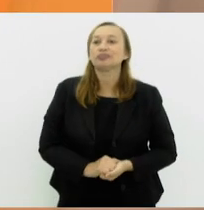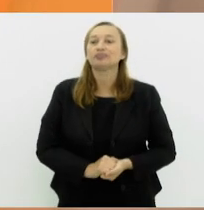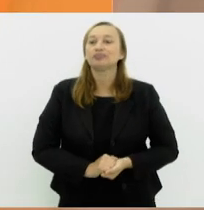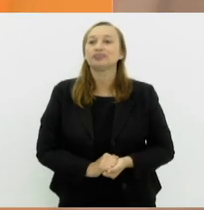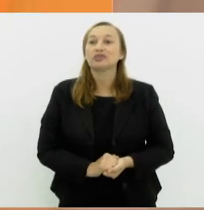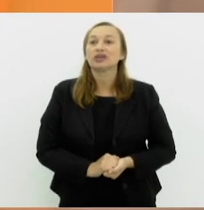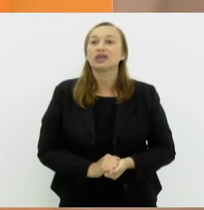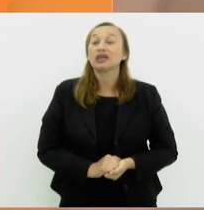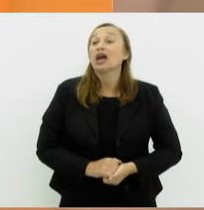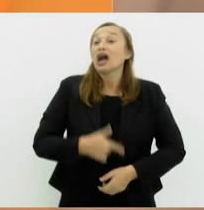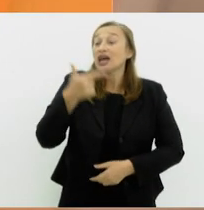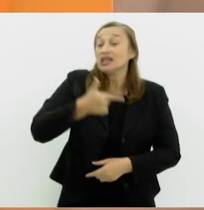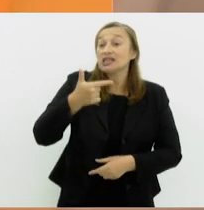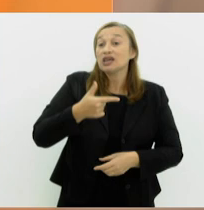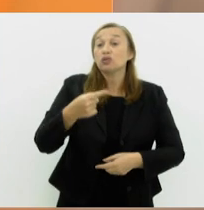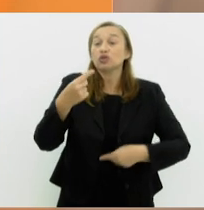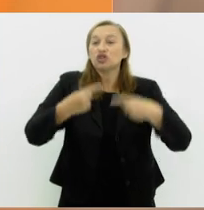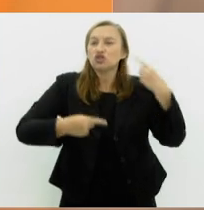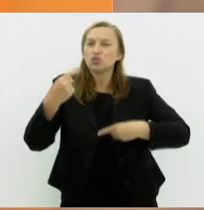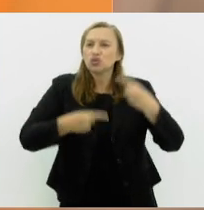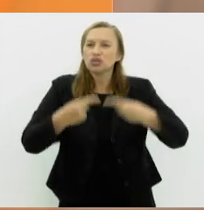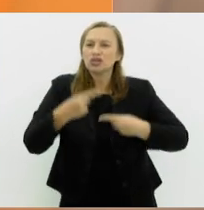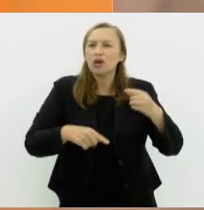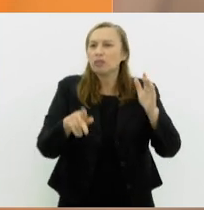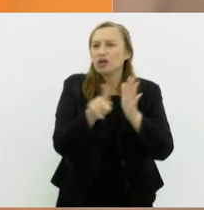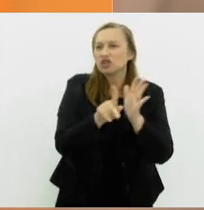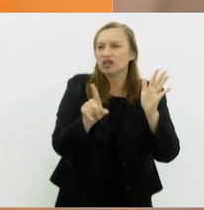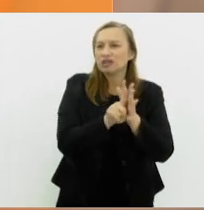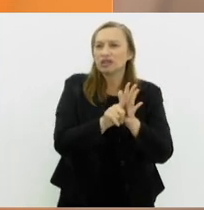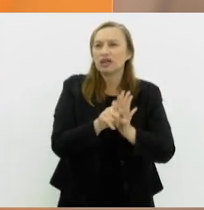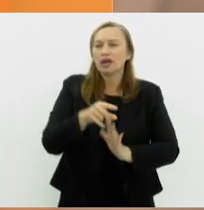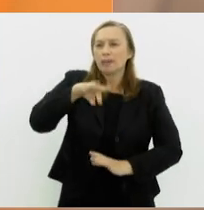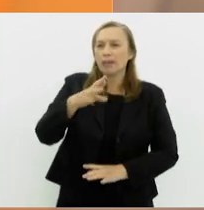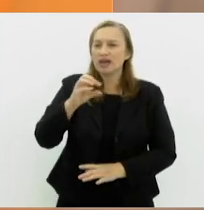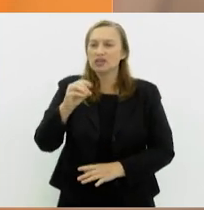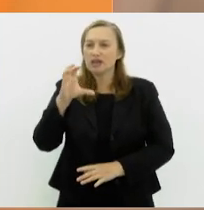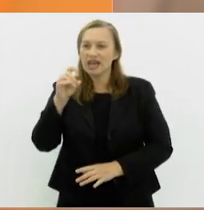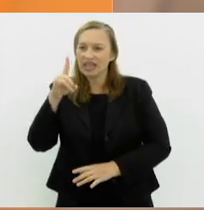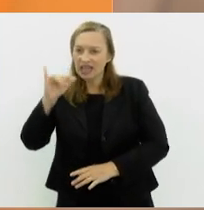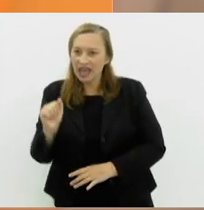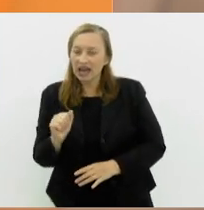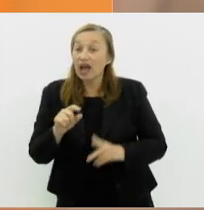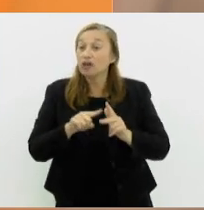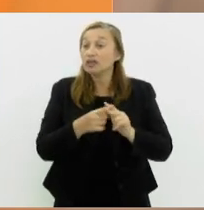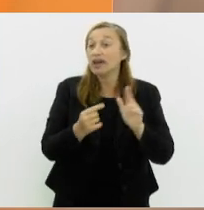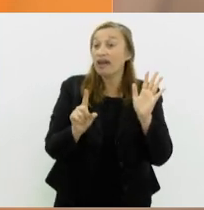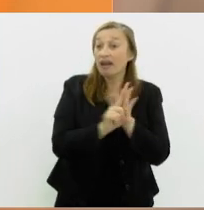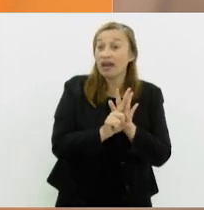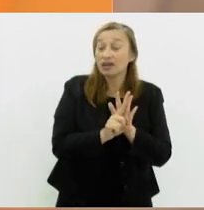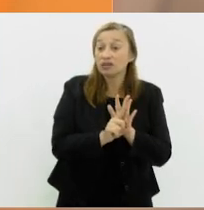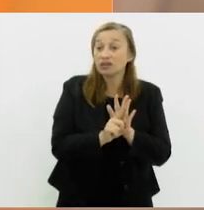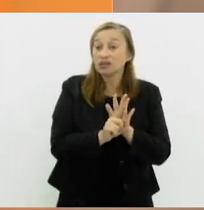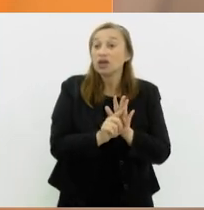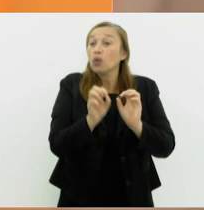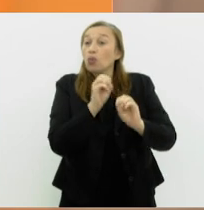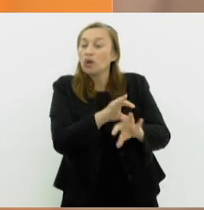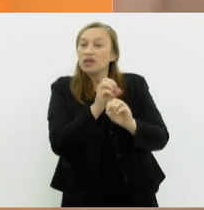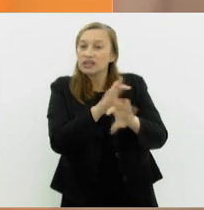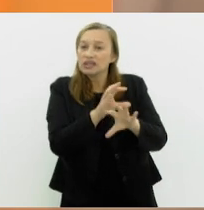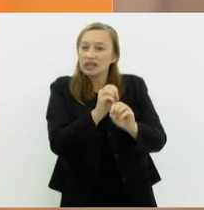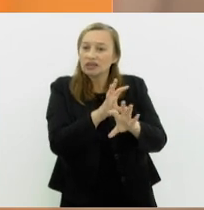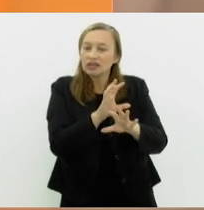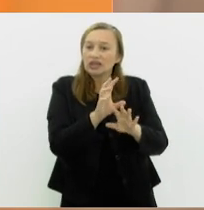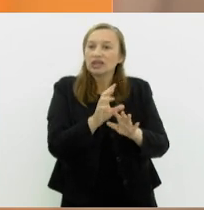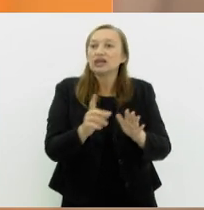Em segunda discussão, projeto do deputado Márcio Canella, que altera a legislação sobre o ensino da Lei Maria da